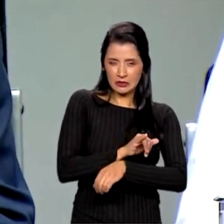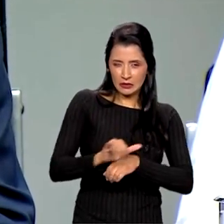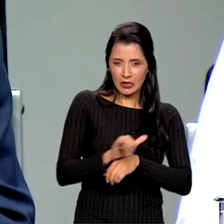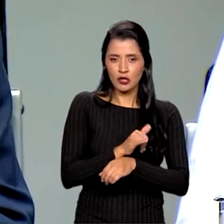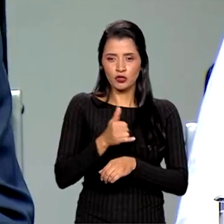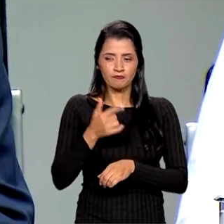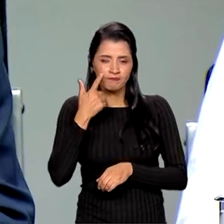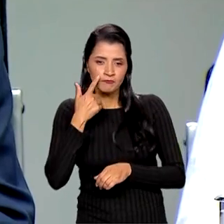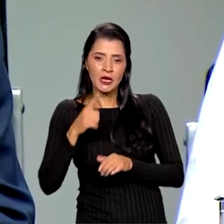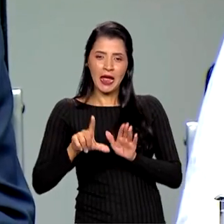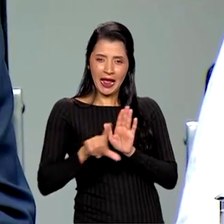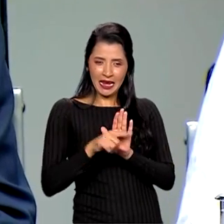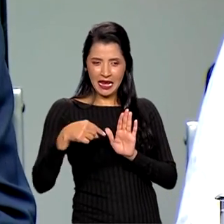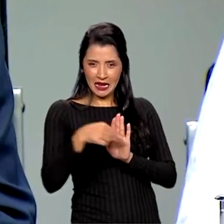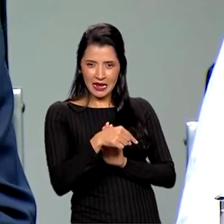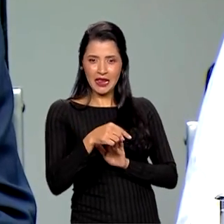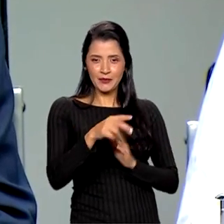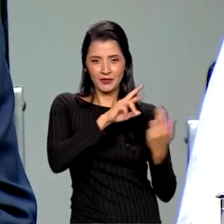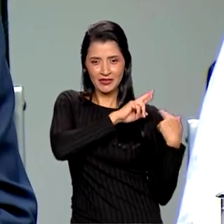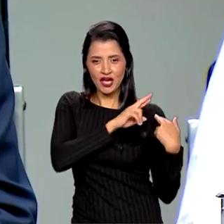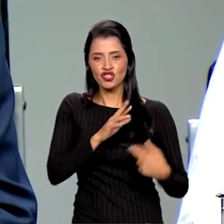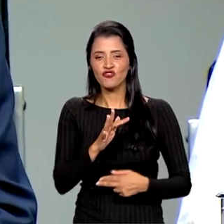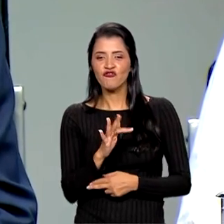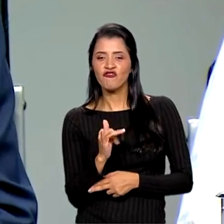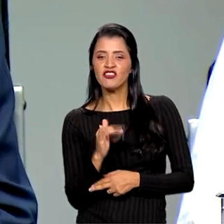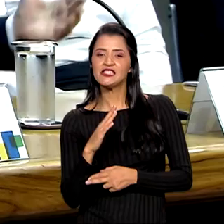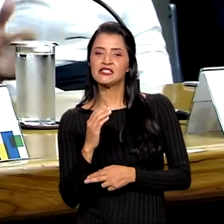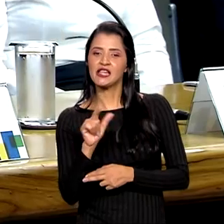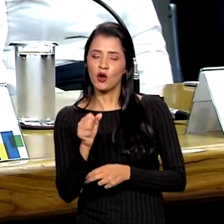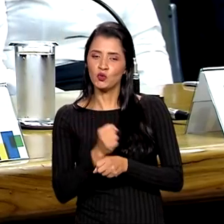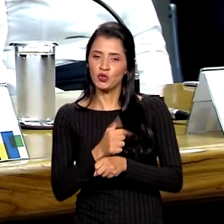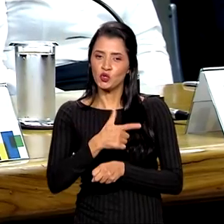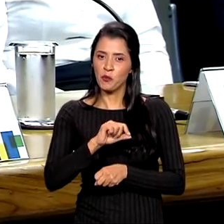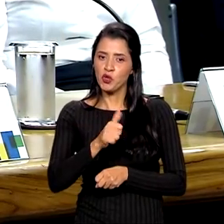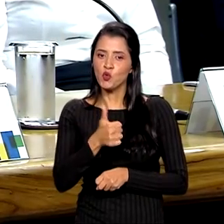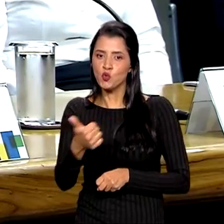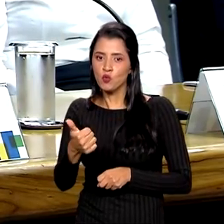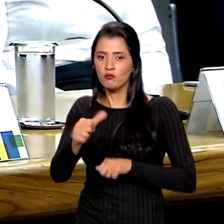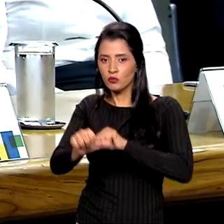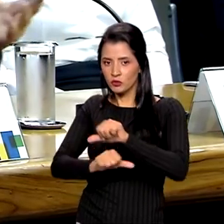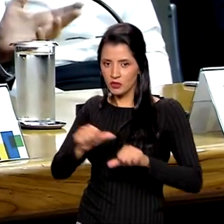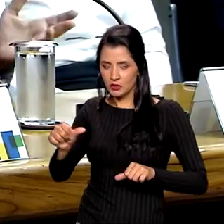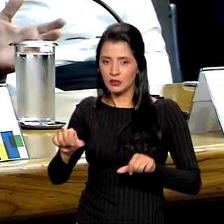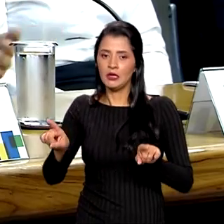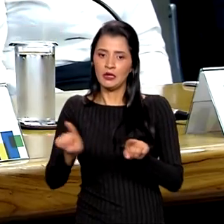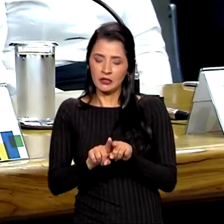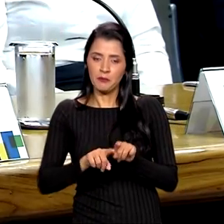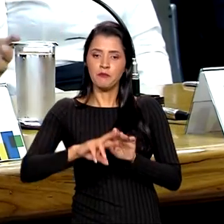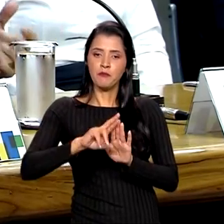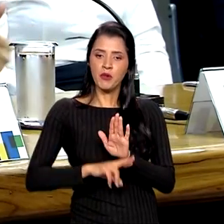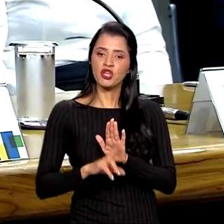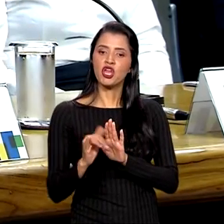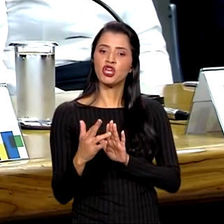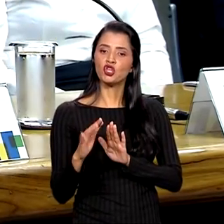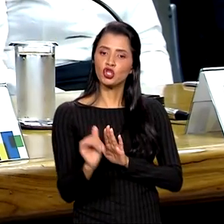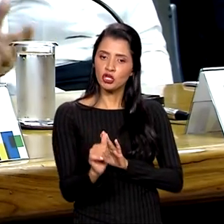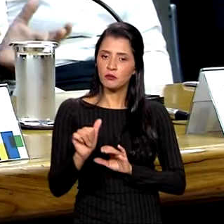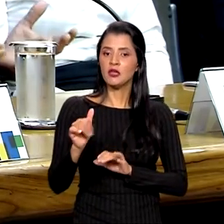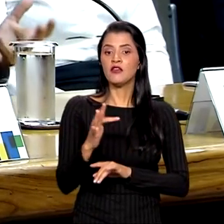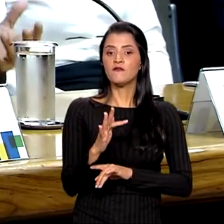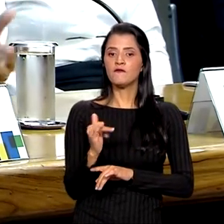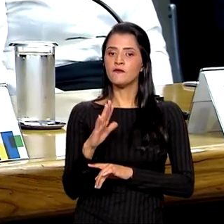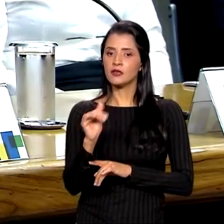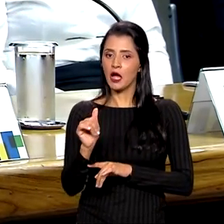na Lei de Responsabilidade Fiscal, D-2001, e no Regime de Recuperação Fiscal, instrumento usado pelos